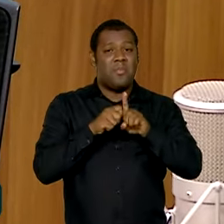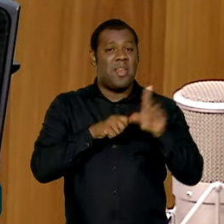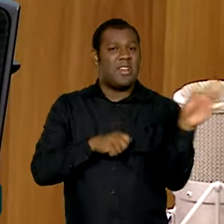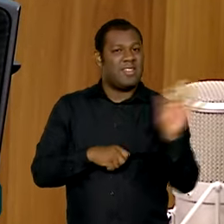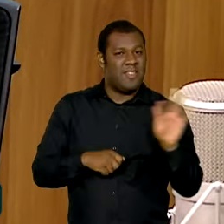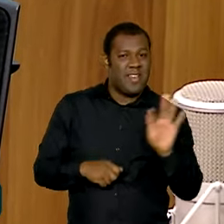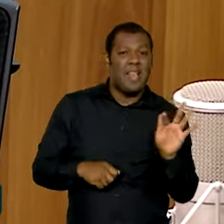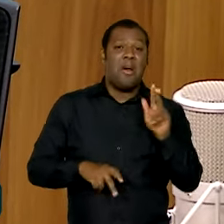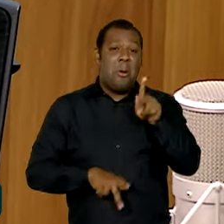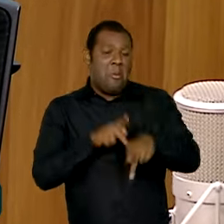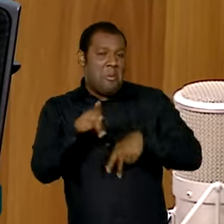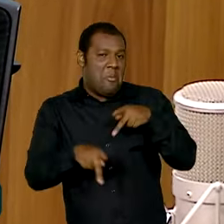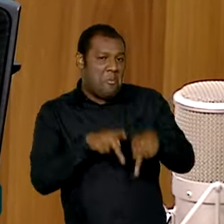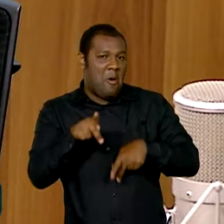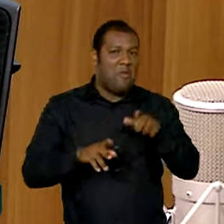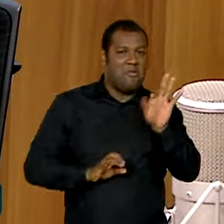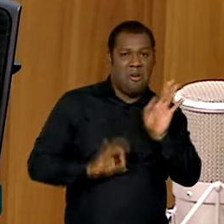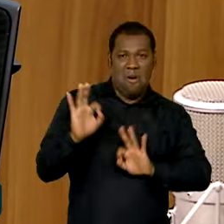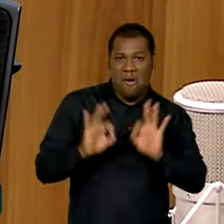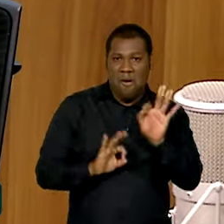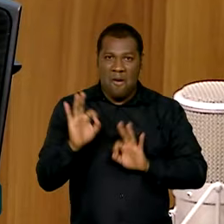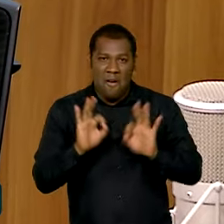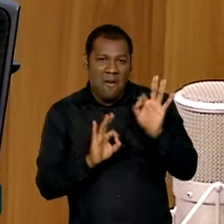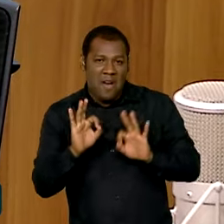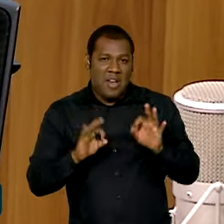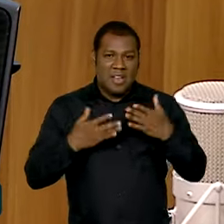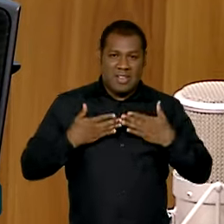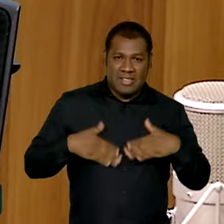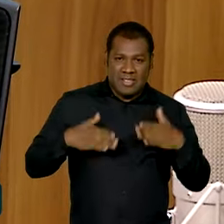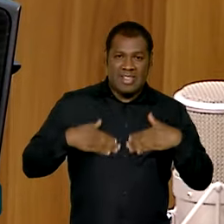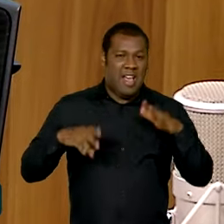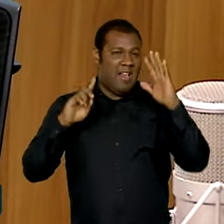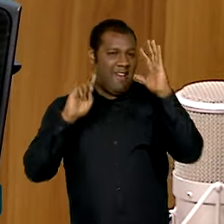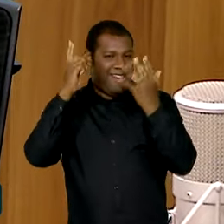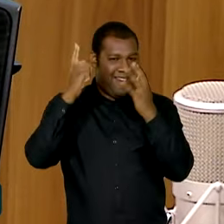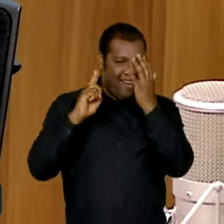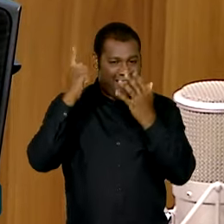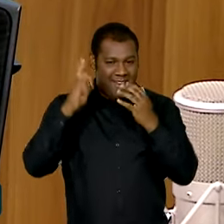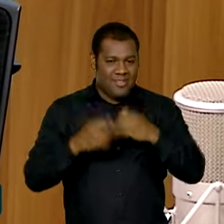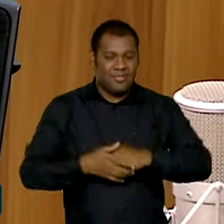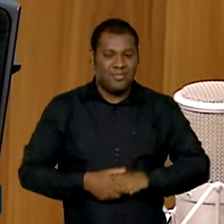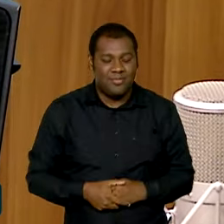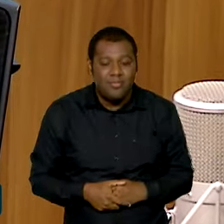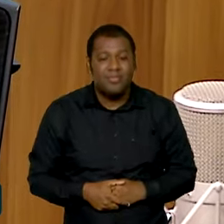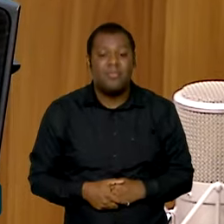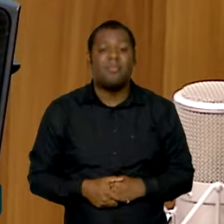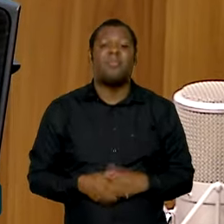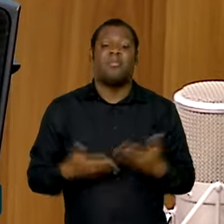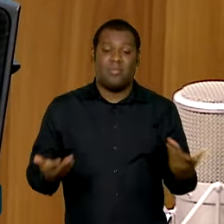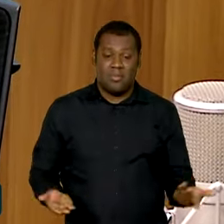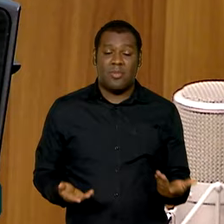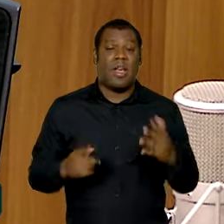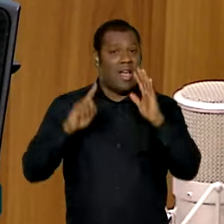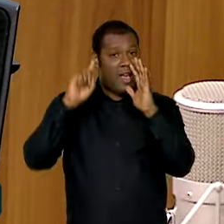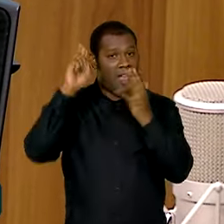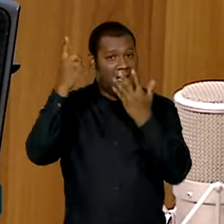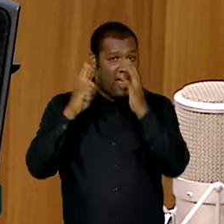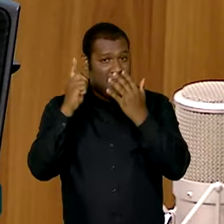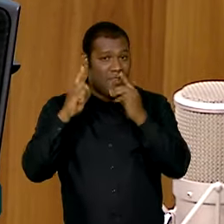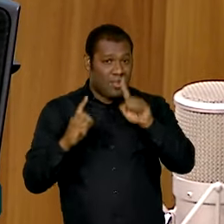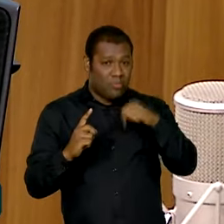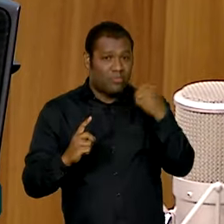população já estava desfrutando do descanso ou da folia do carnaval. E a gente já teve, sim, um resultado bastante